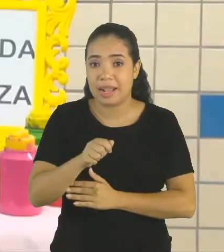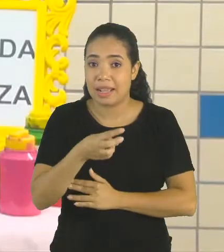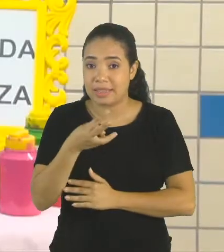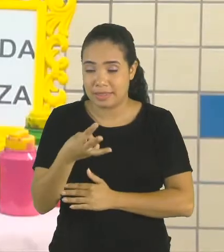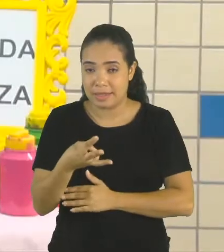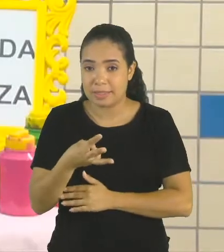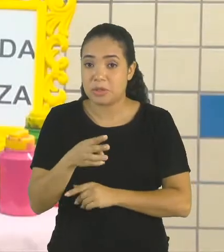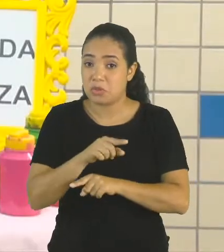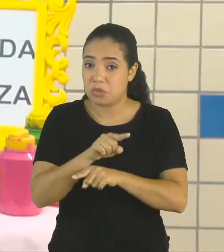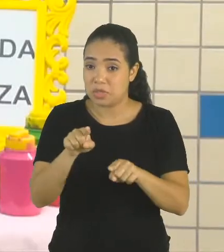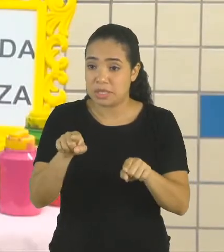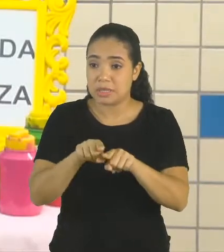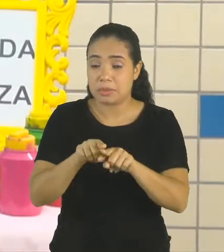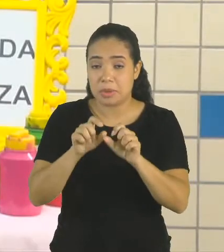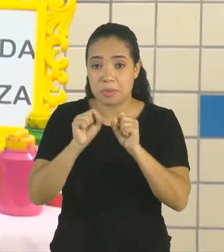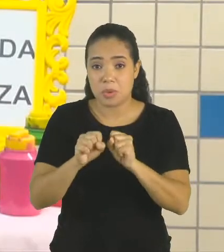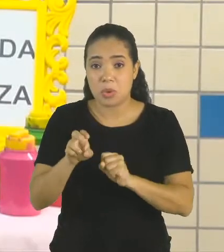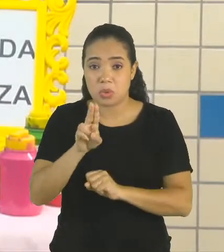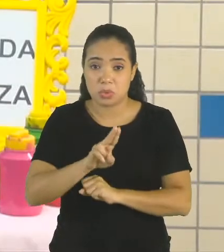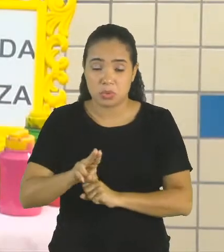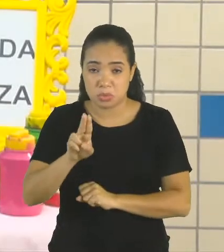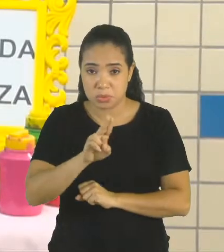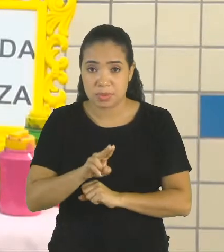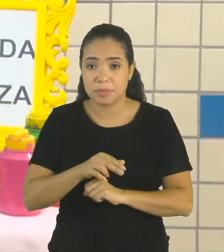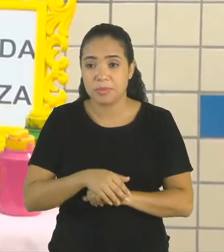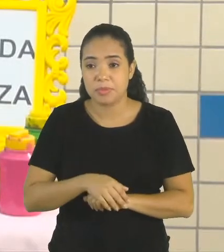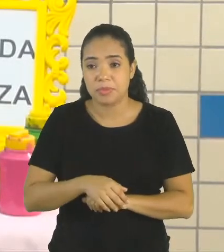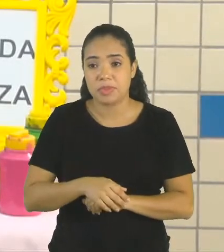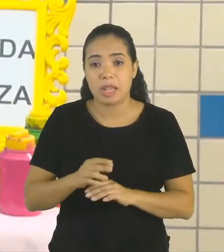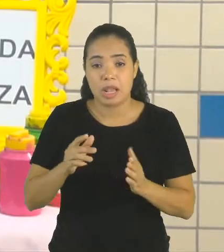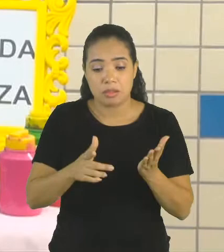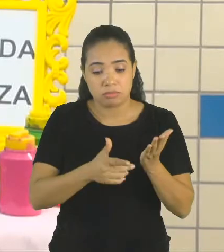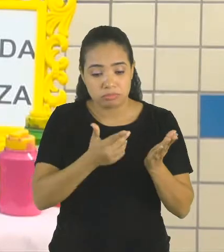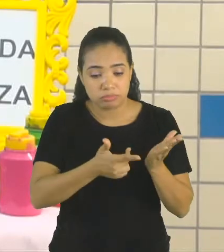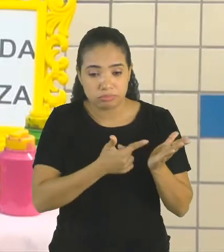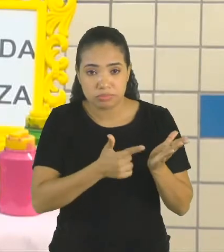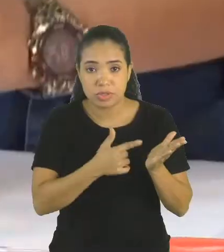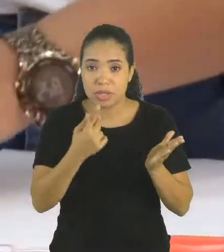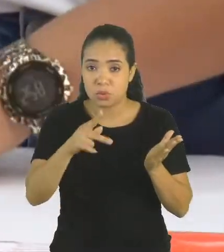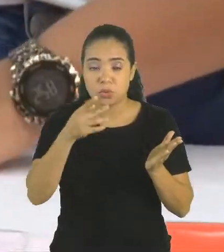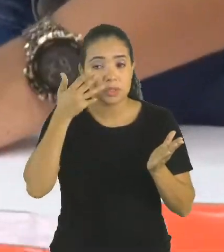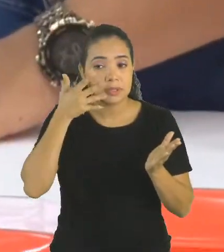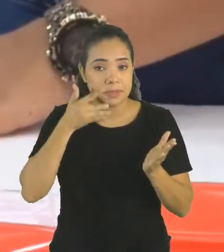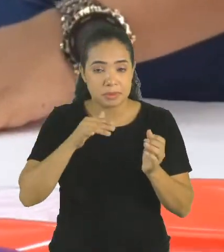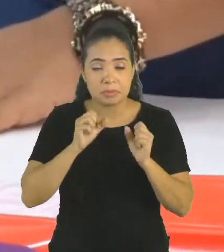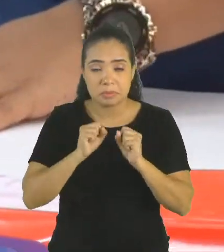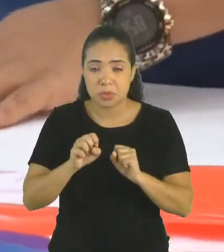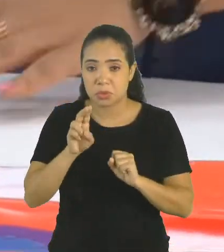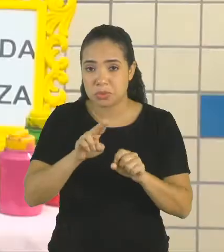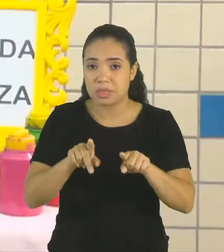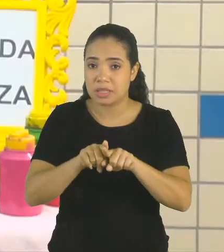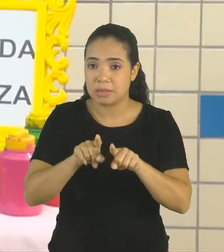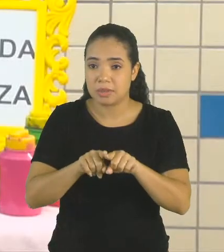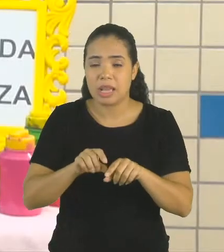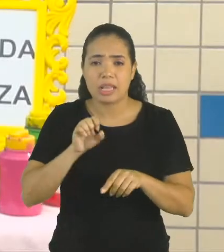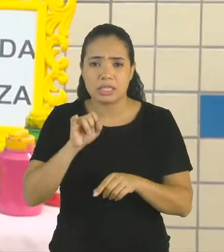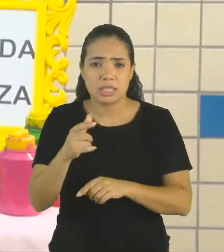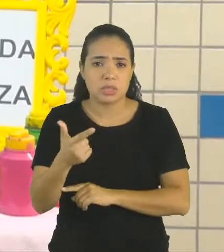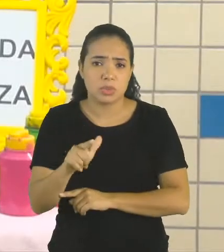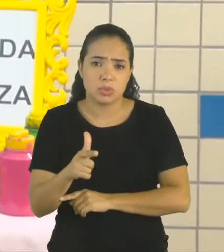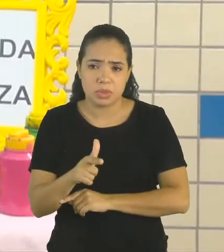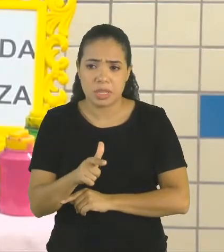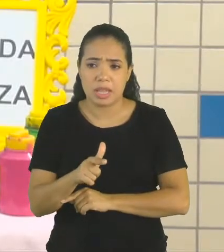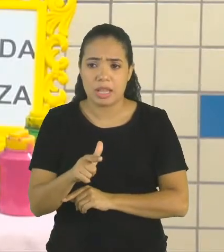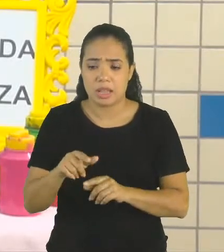E você também pode usar o caderno da sua criança, tá bom? Ah, mas se você não tiver a